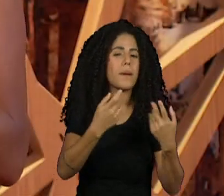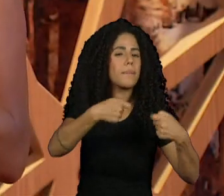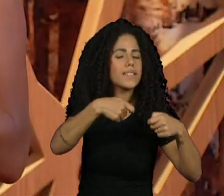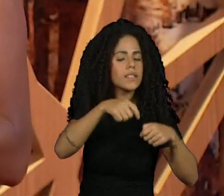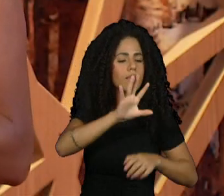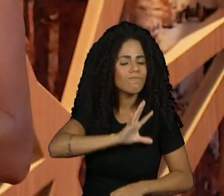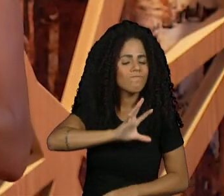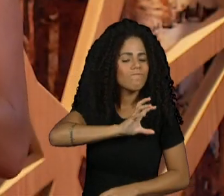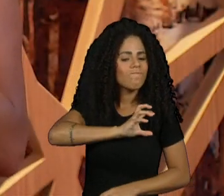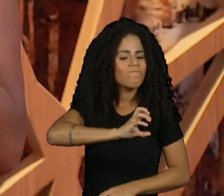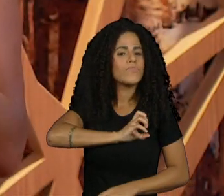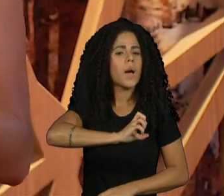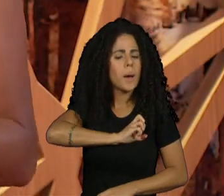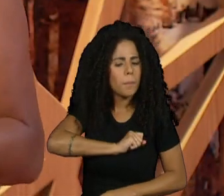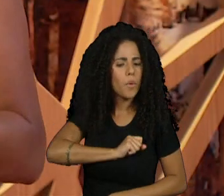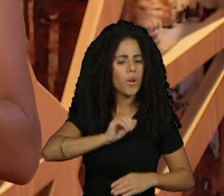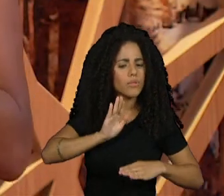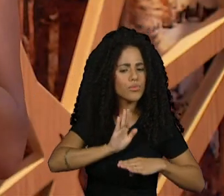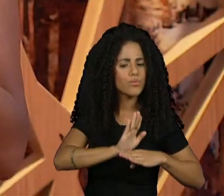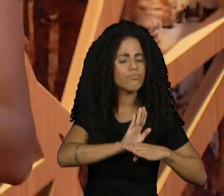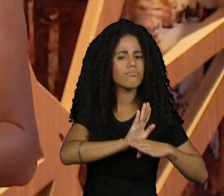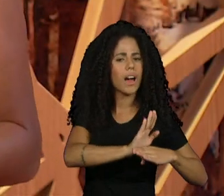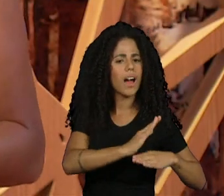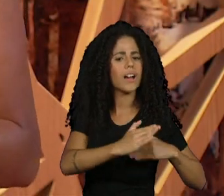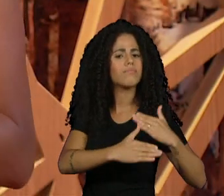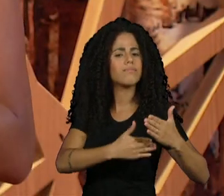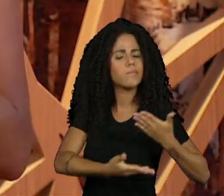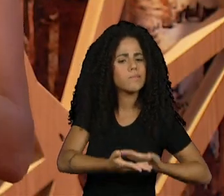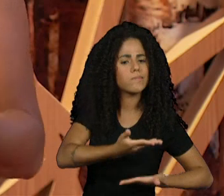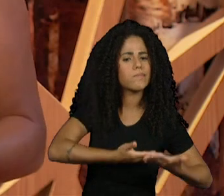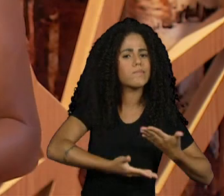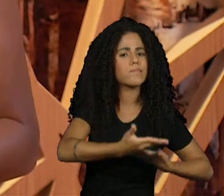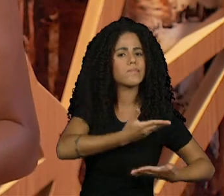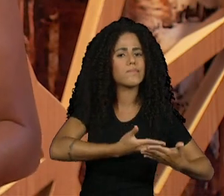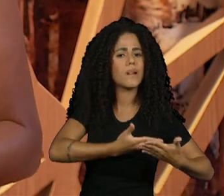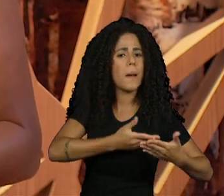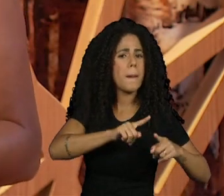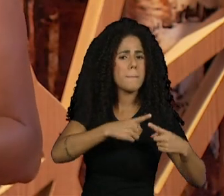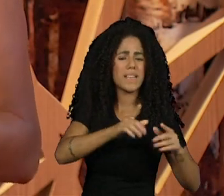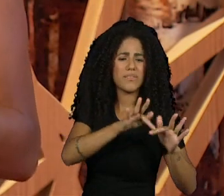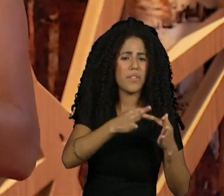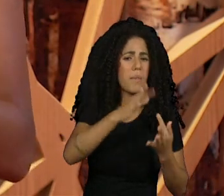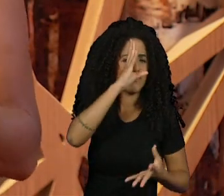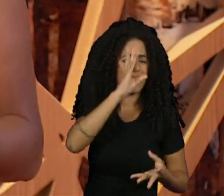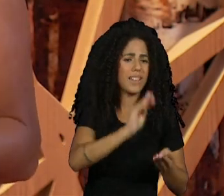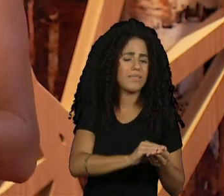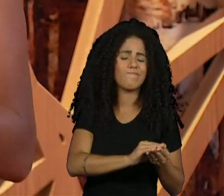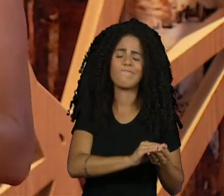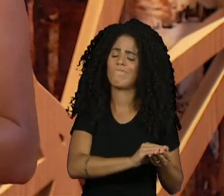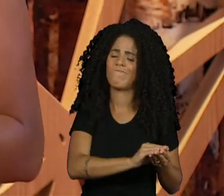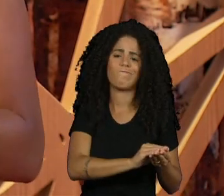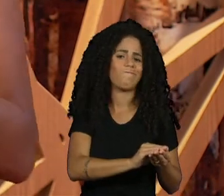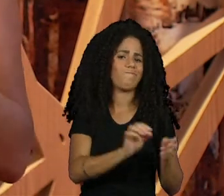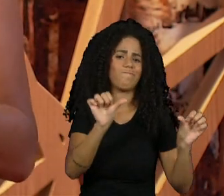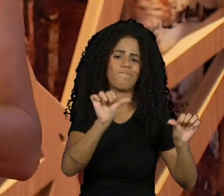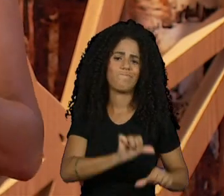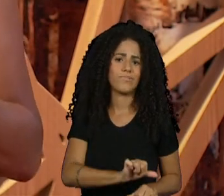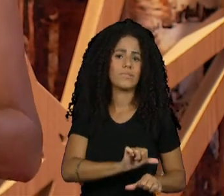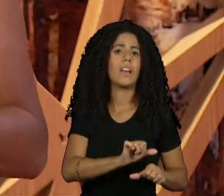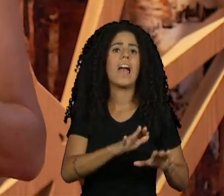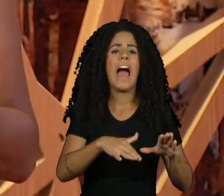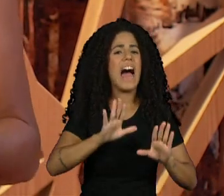família tem que procurar ajuda, ela tem que procurar falar. E, quando ela não compreende isso, muitas vezes, baseada numa